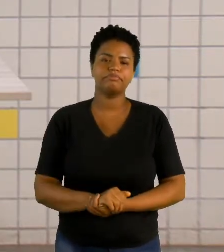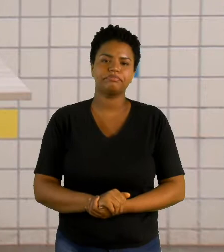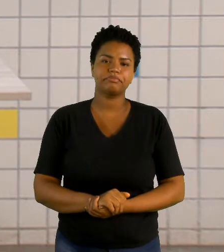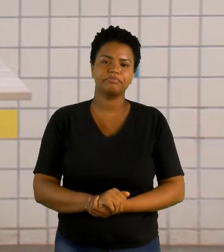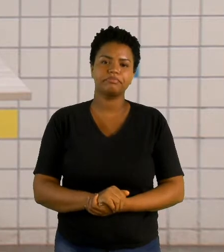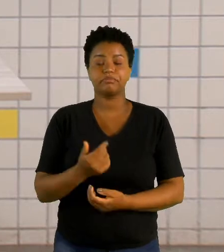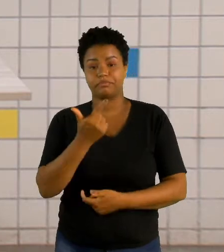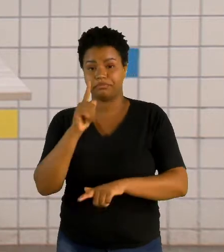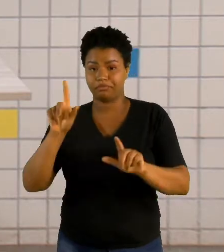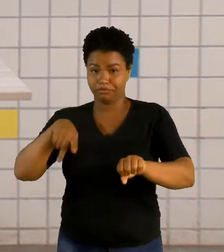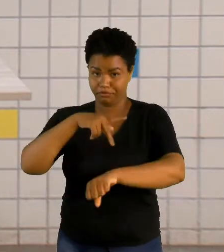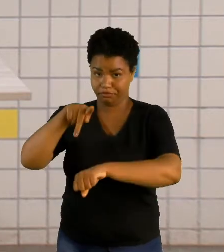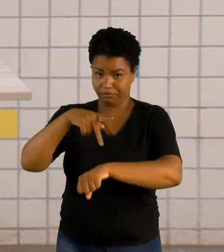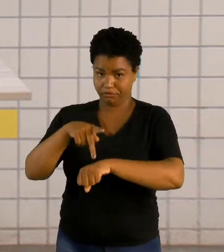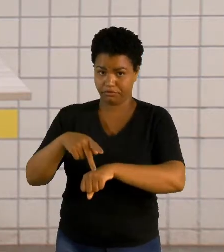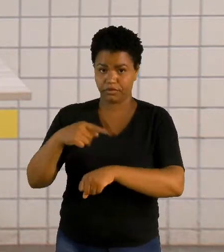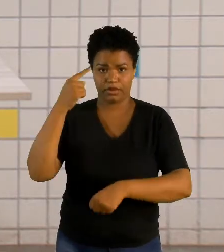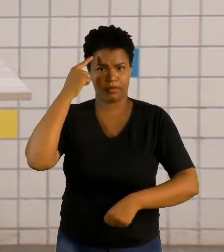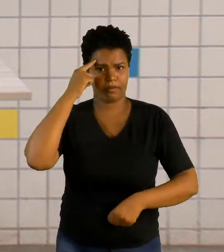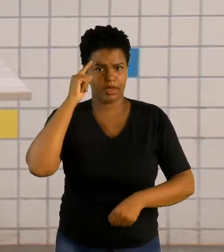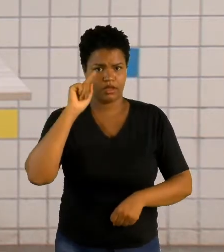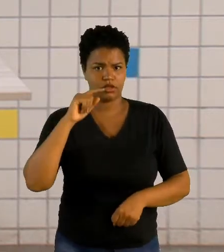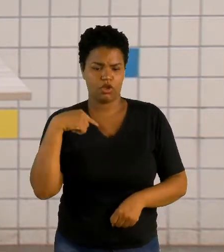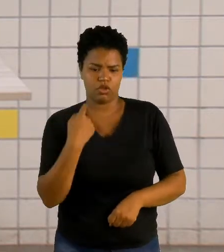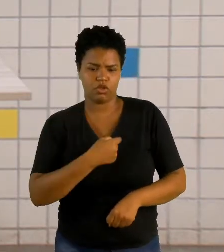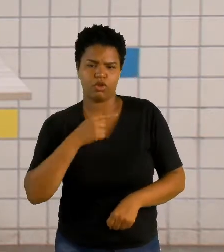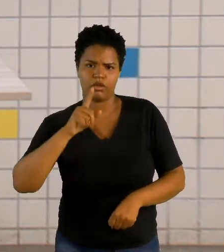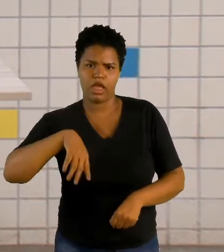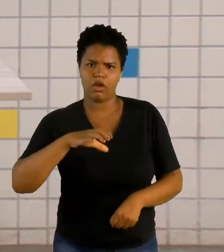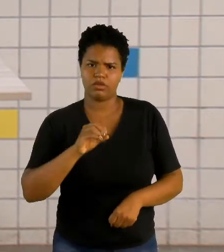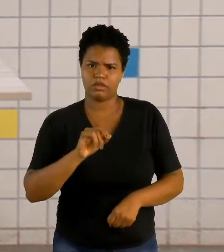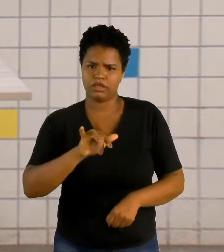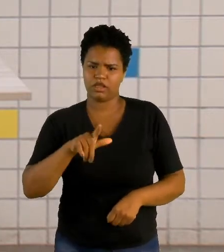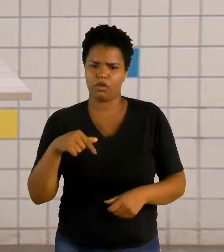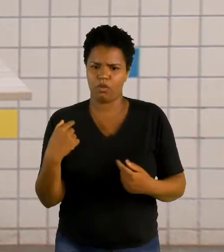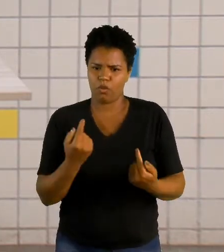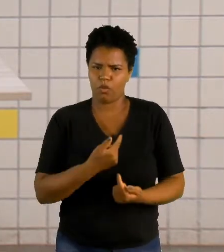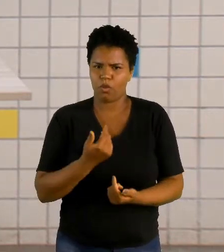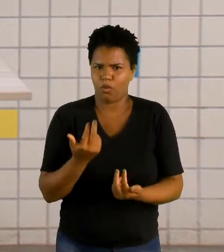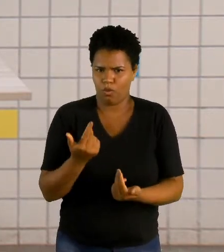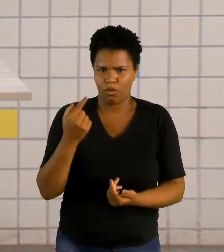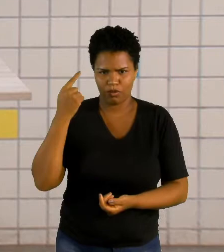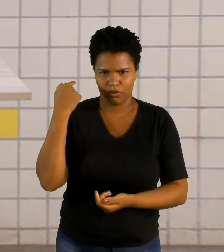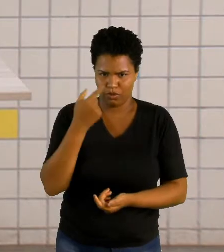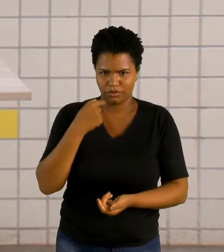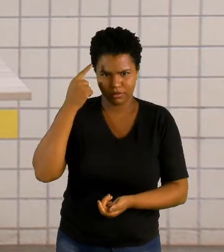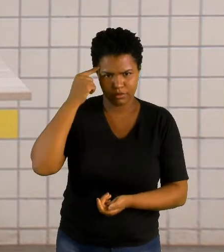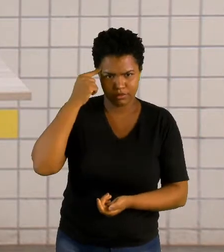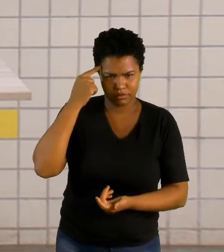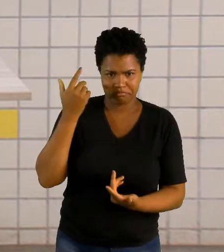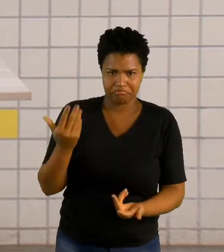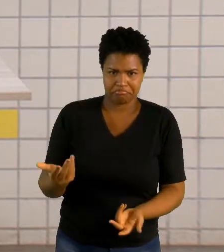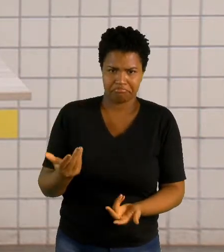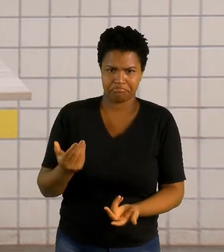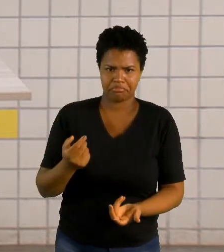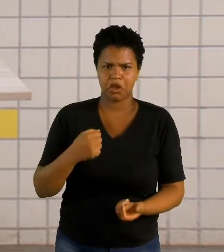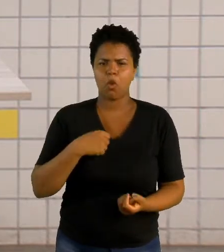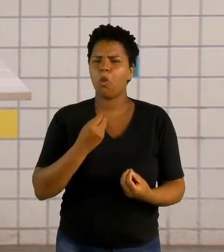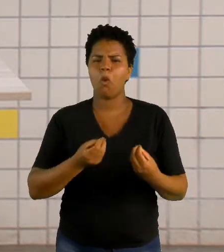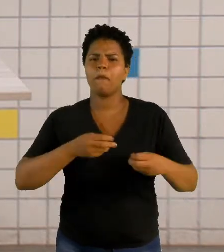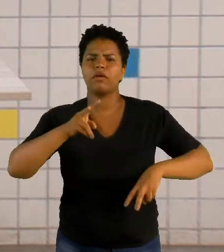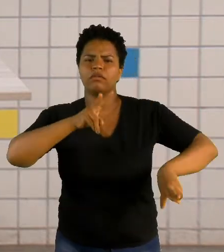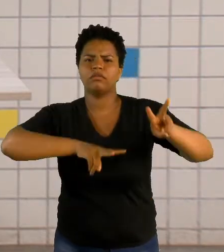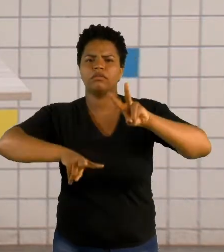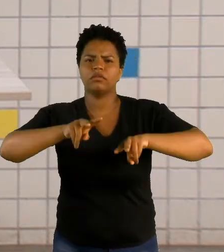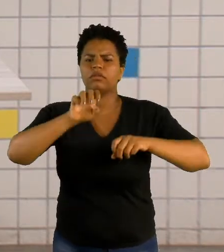países nos consideram ocidentais como nós nos consideramos? O que será que é a visão, por